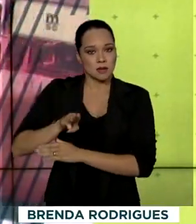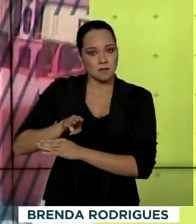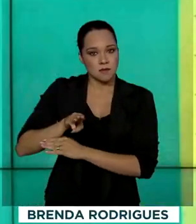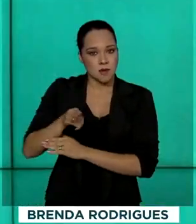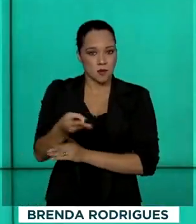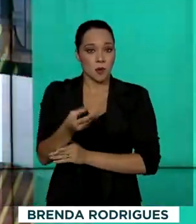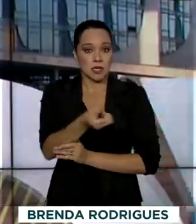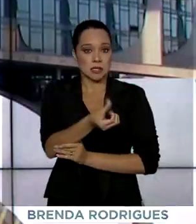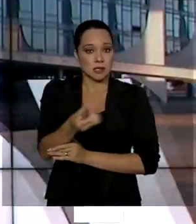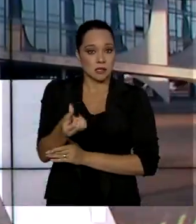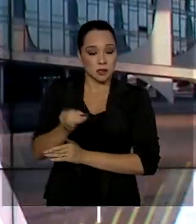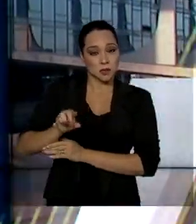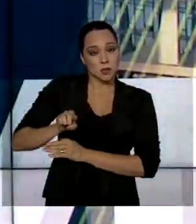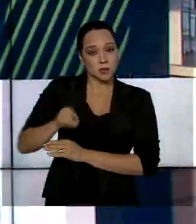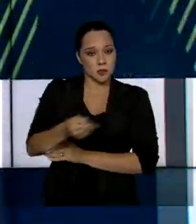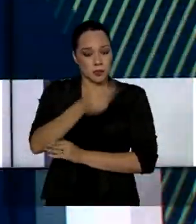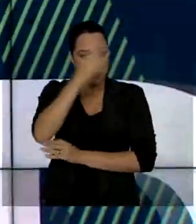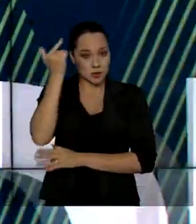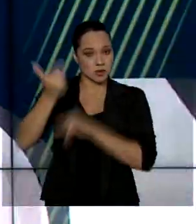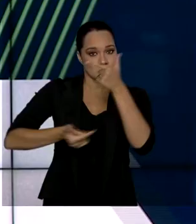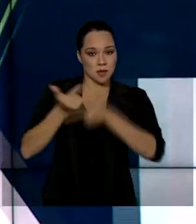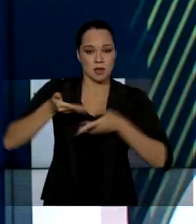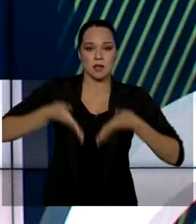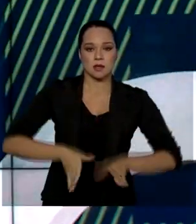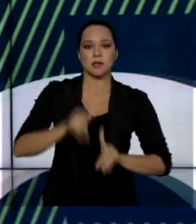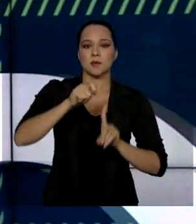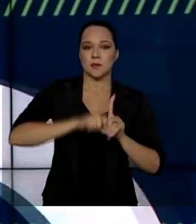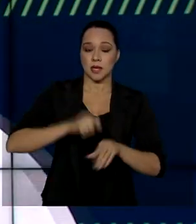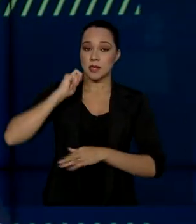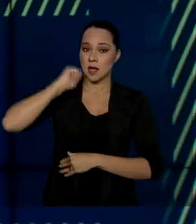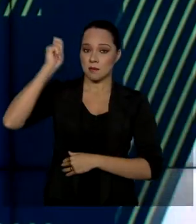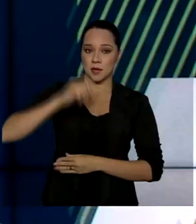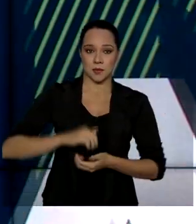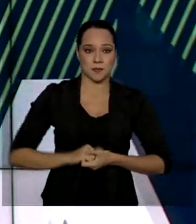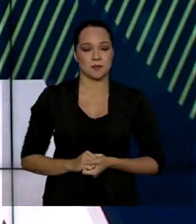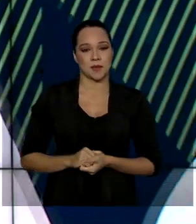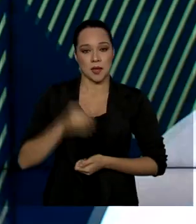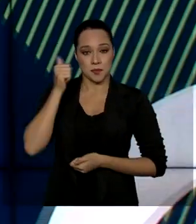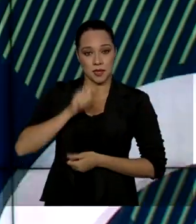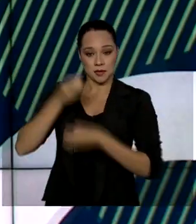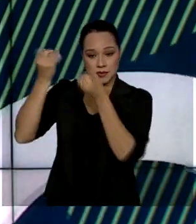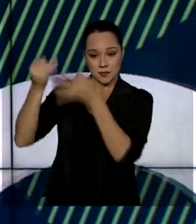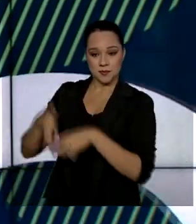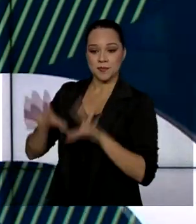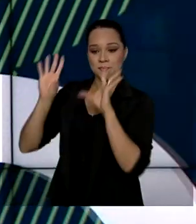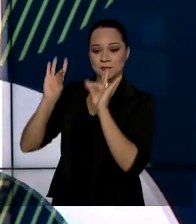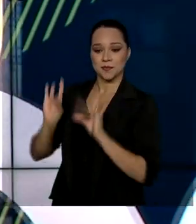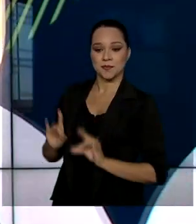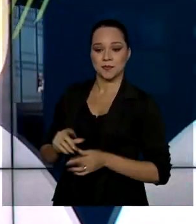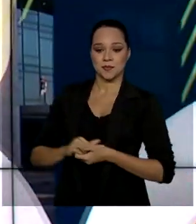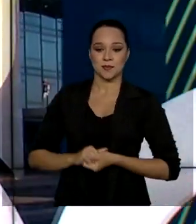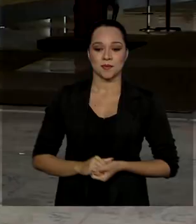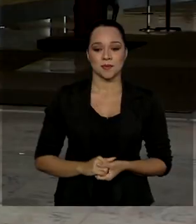milhões e 600 mil trabalhadores nascidos em abril. Luana Cairi tem as informações.